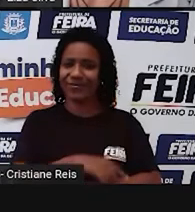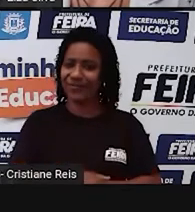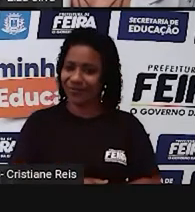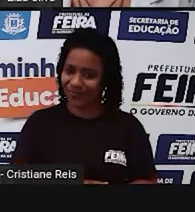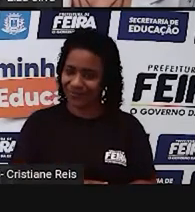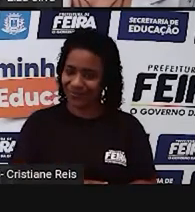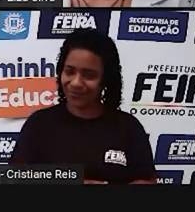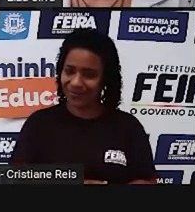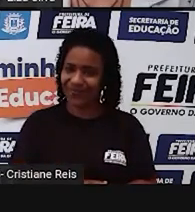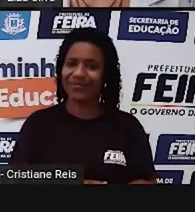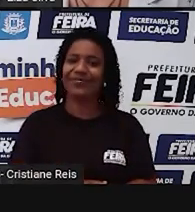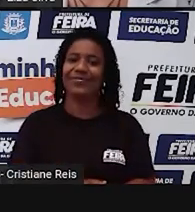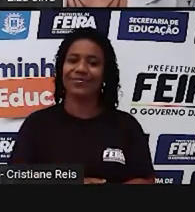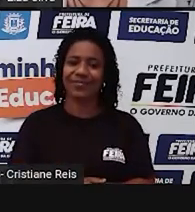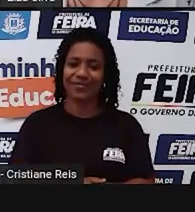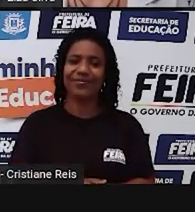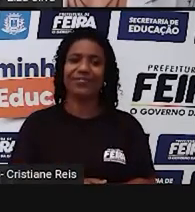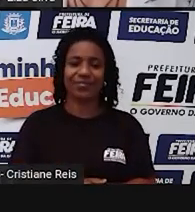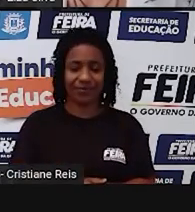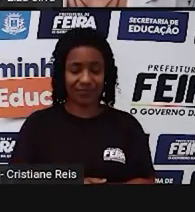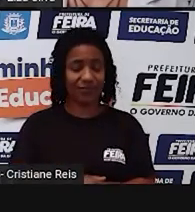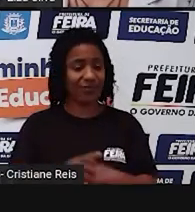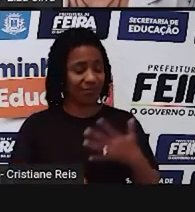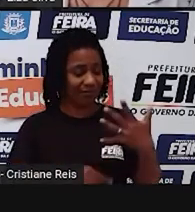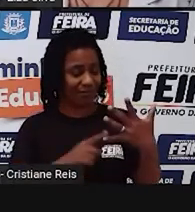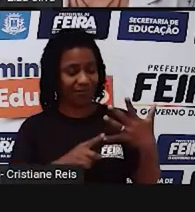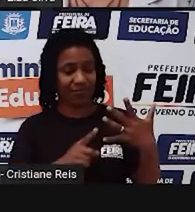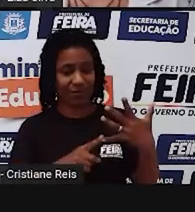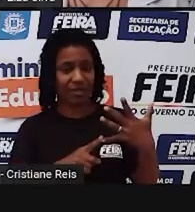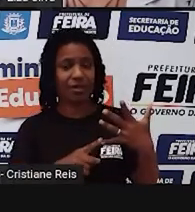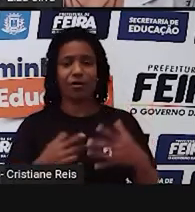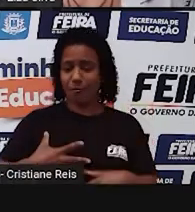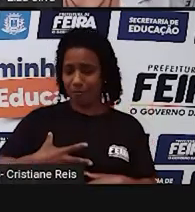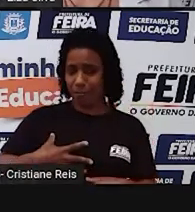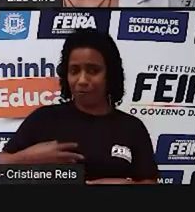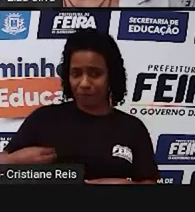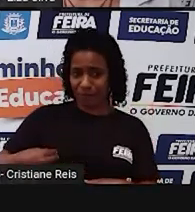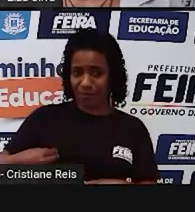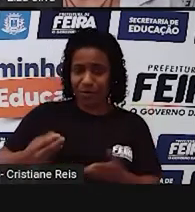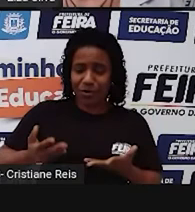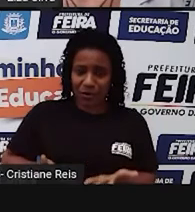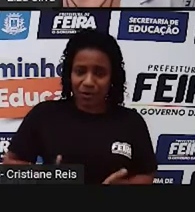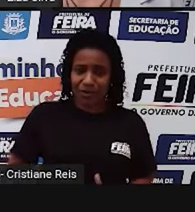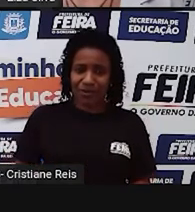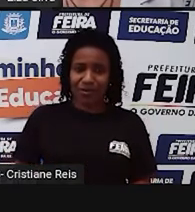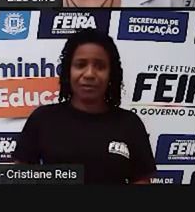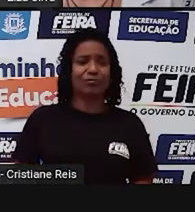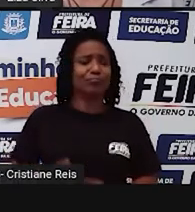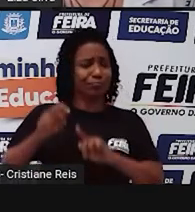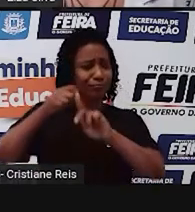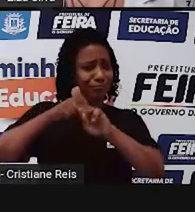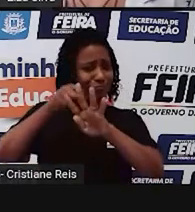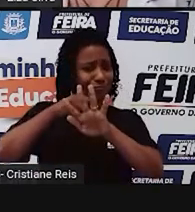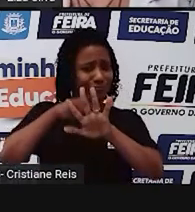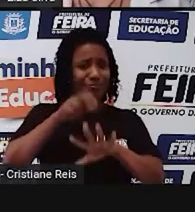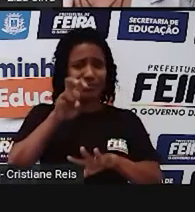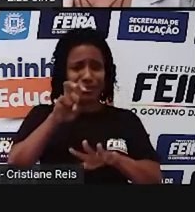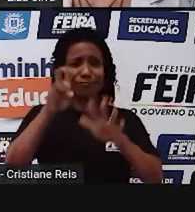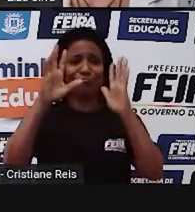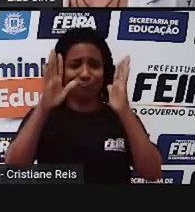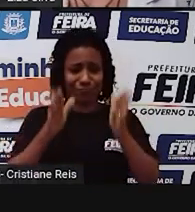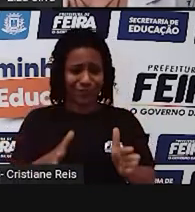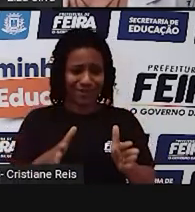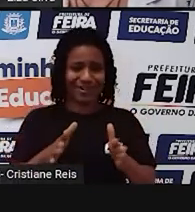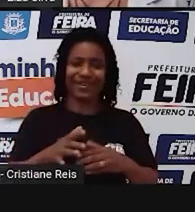Meu filho nasceu cinco meses atrás. E por fim, Marcos cleaned